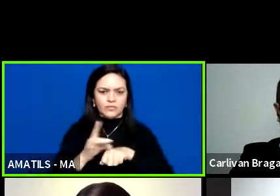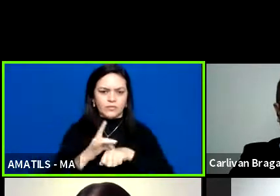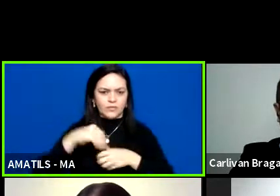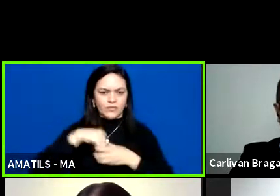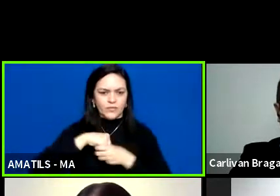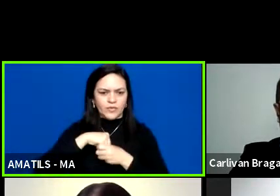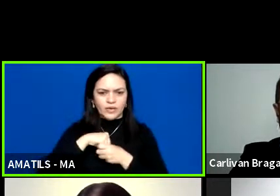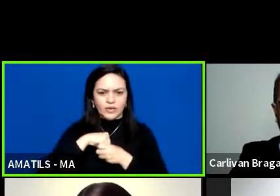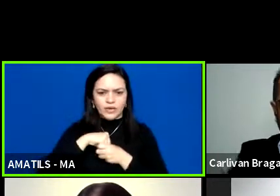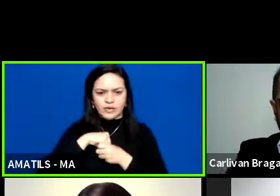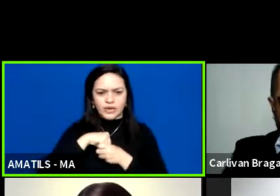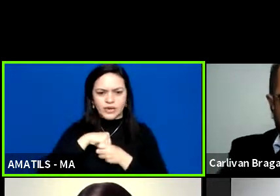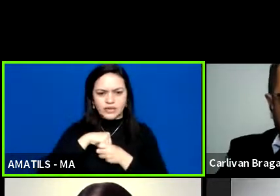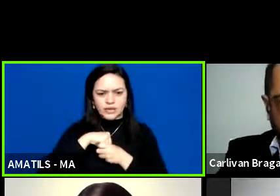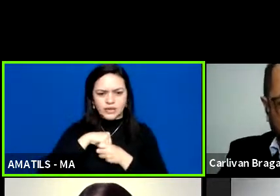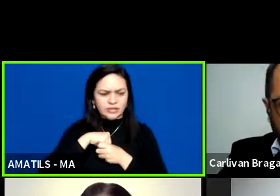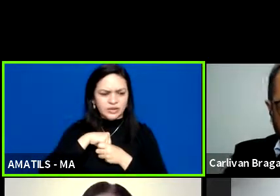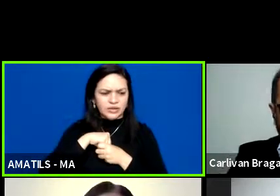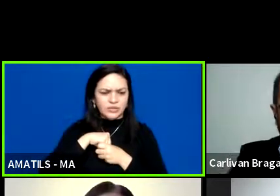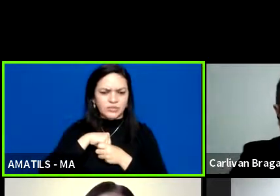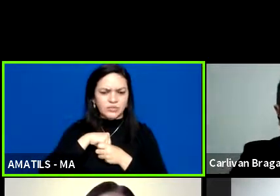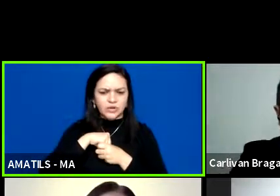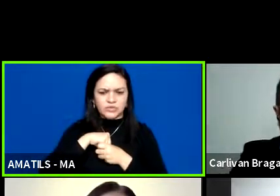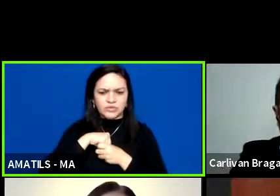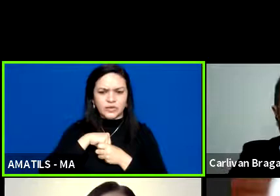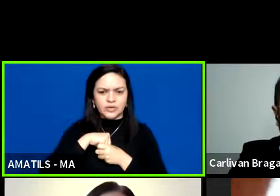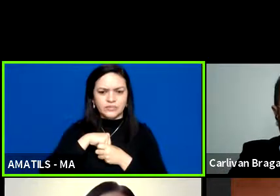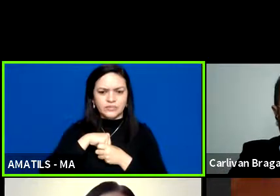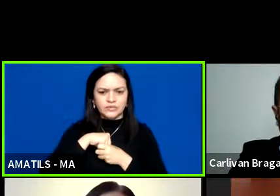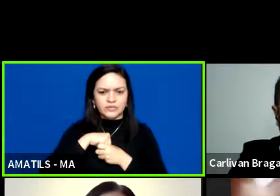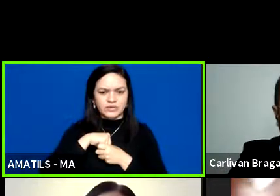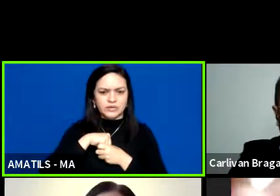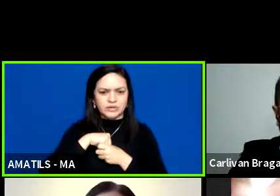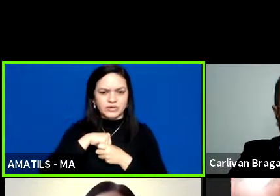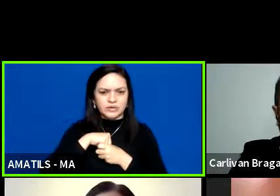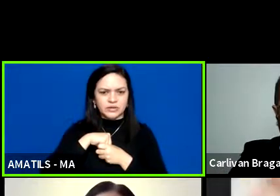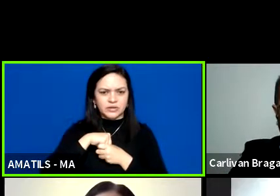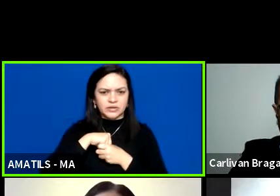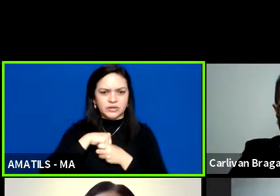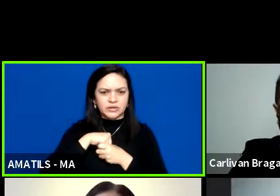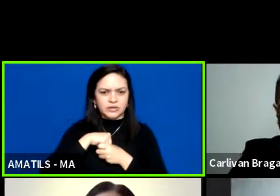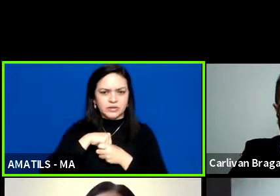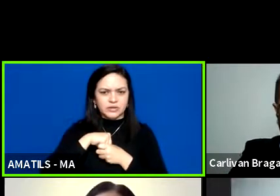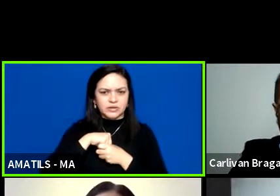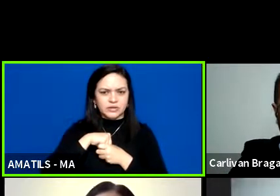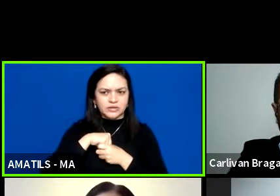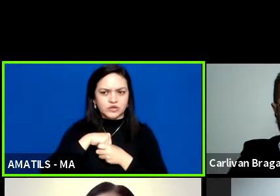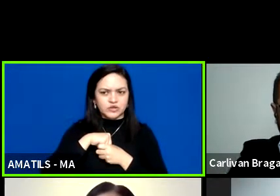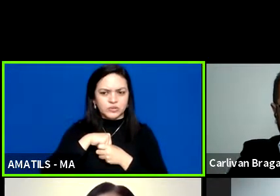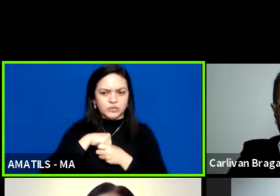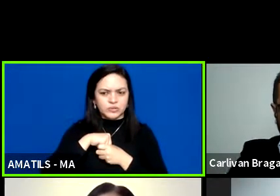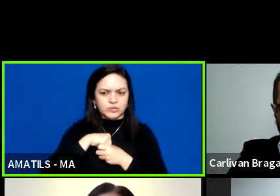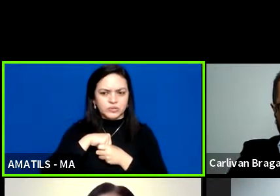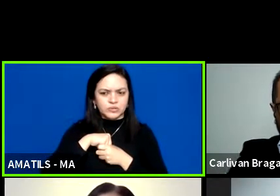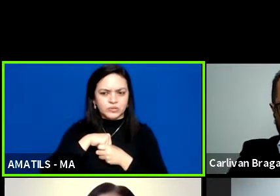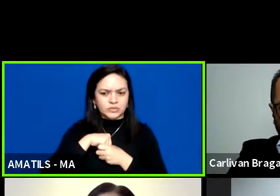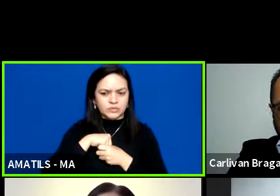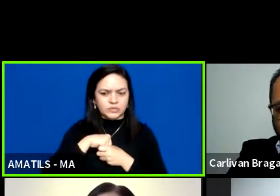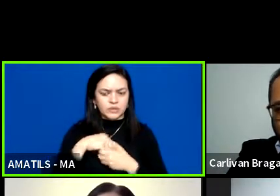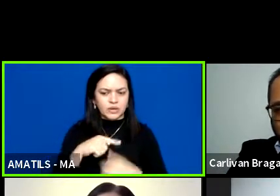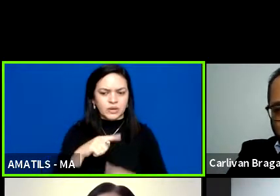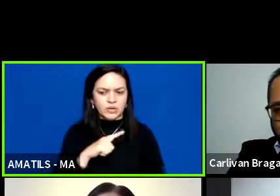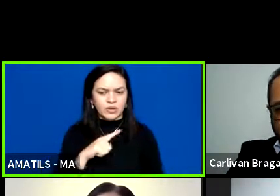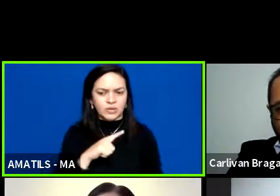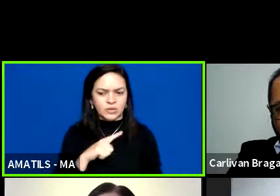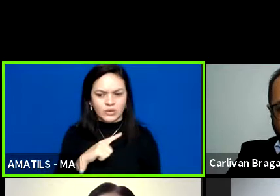ele um perno branco. Atrás de mim, uma cadeira branca. É só passar a satisfação que eu tenho.